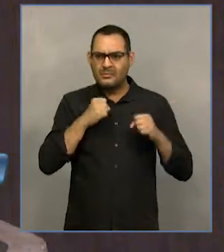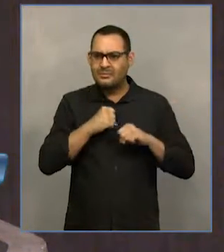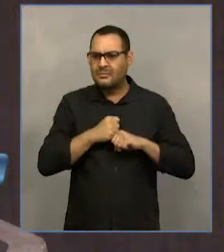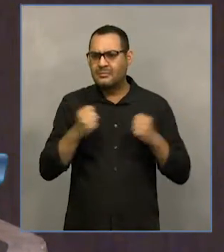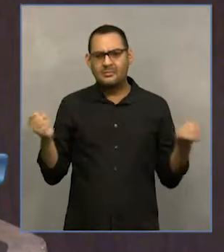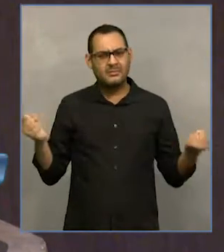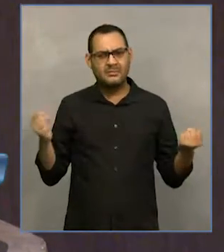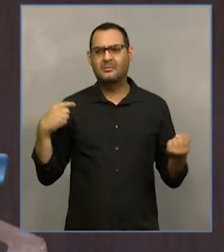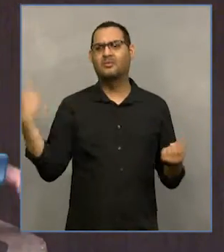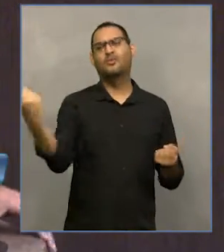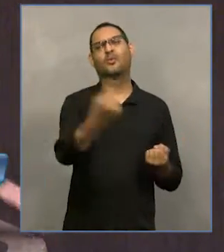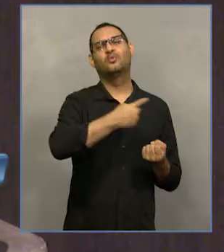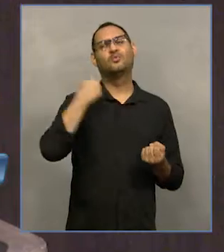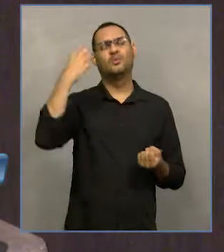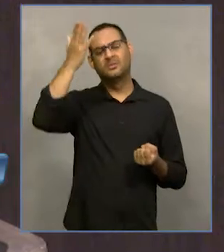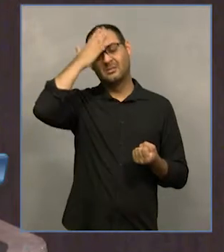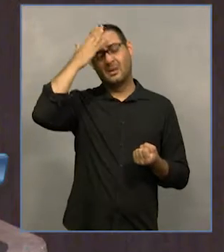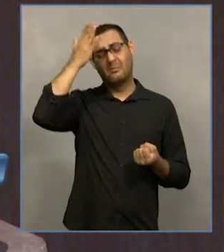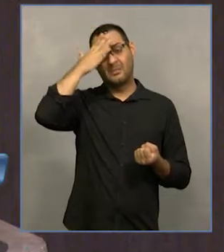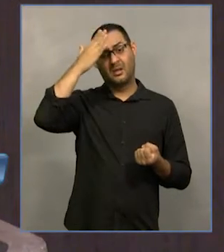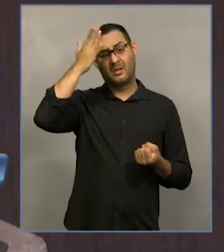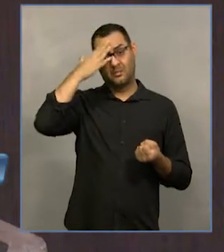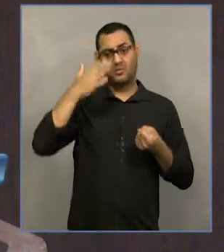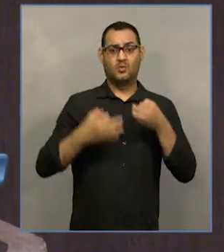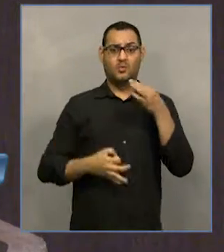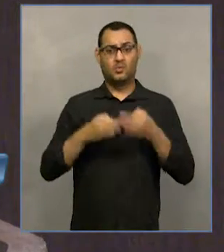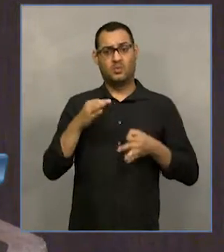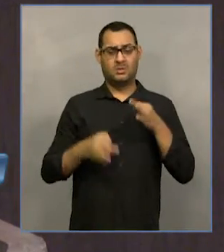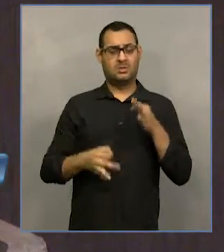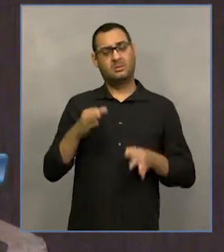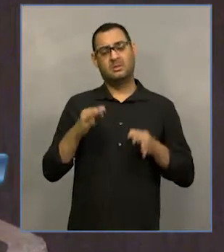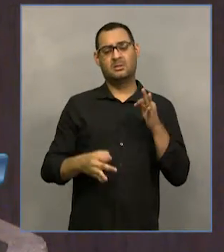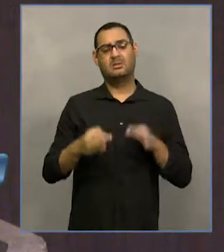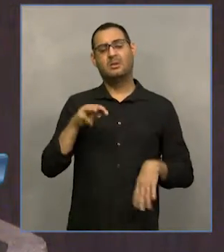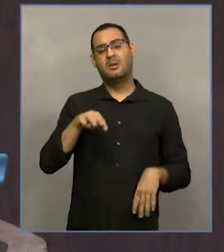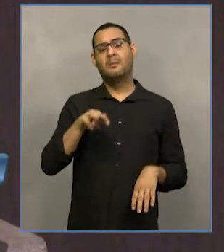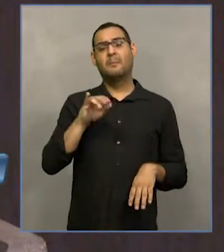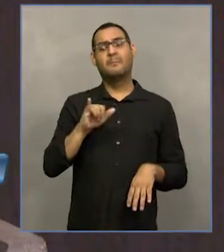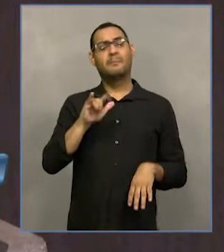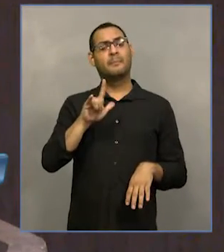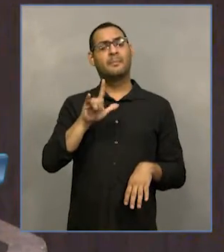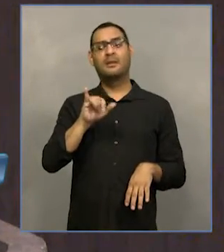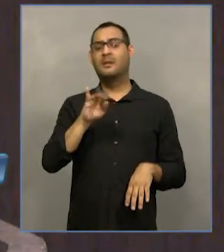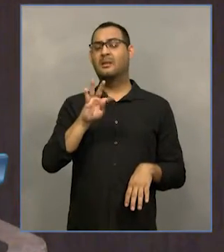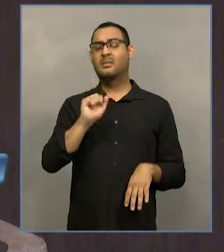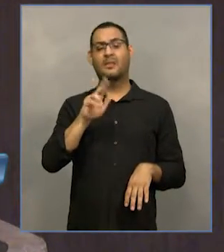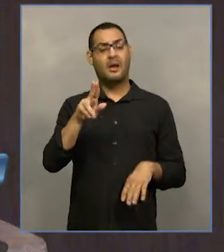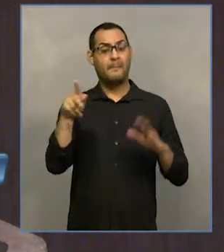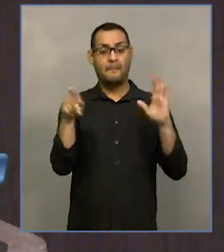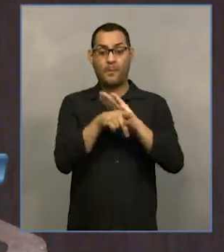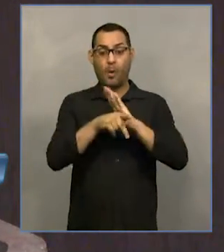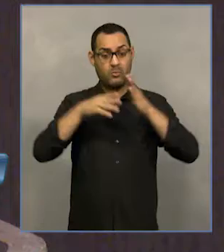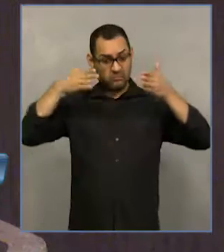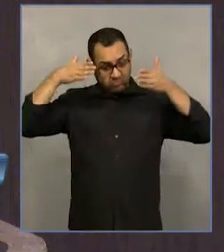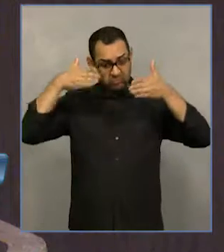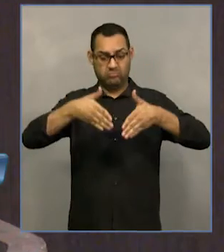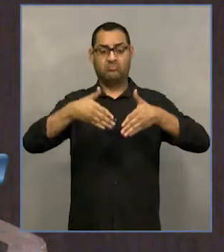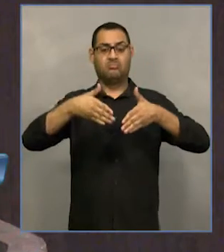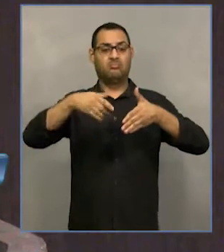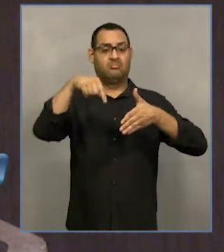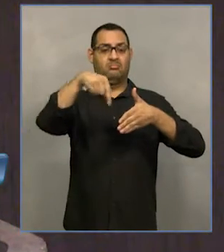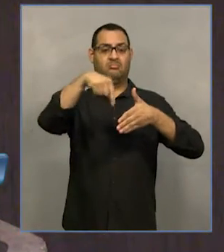que a justiça militar, ela deve se restringir aos crimes militares, aos crimes de